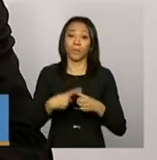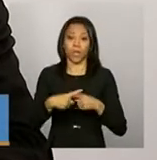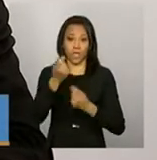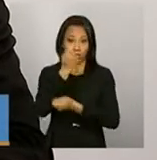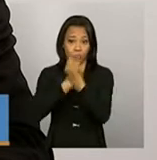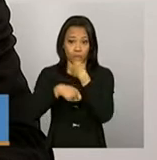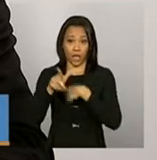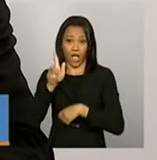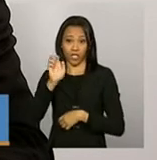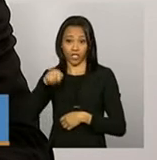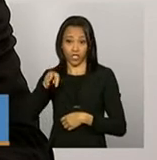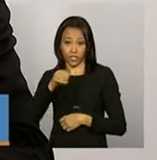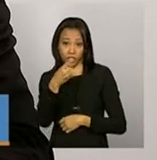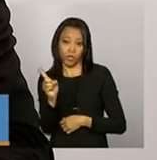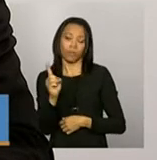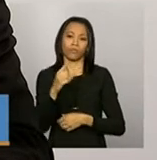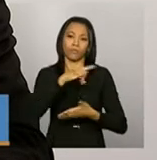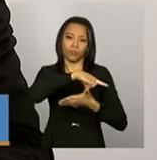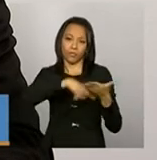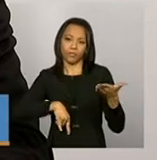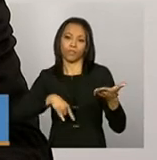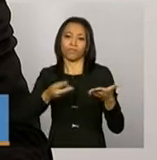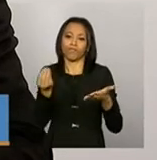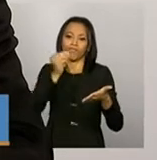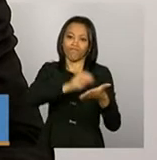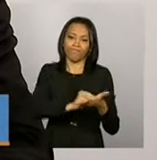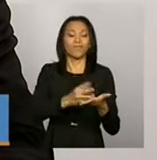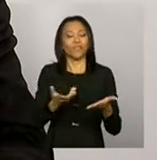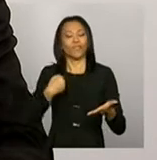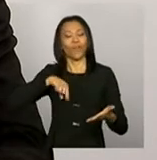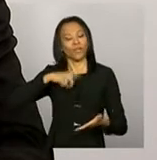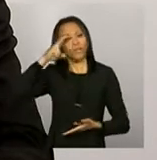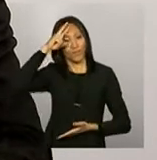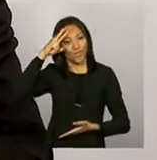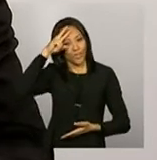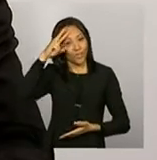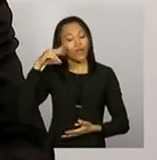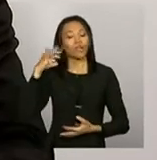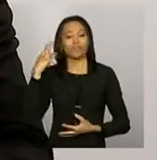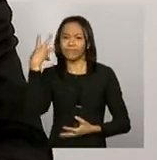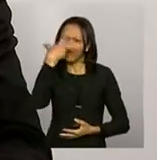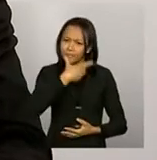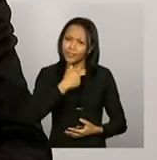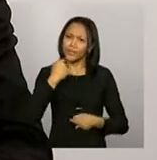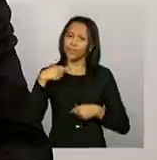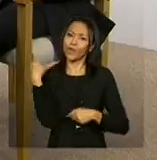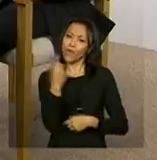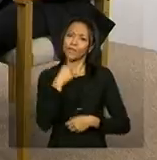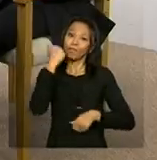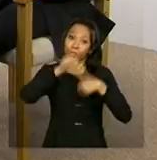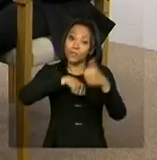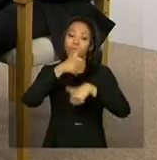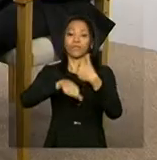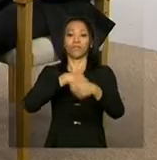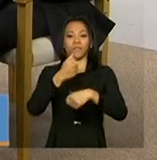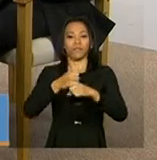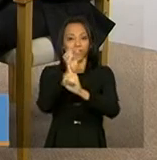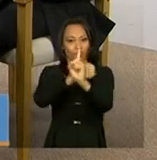Bolsa Família. Então, eu acho que a gente tem uma história bonita, nós mudamos a cara da sociedade brasileira,